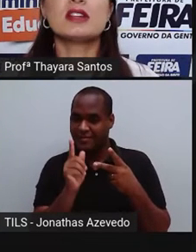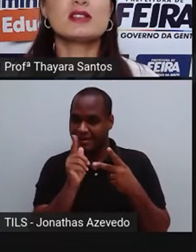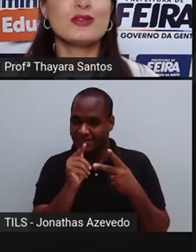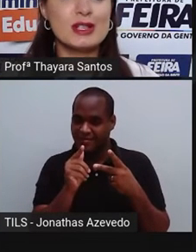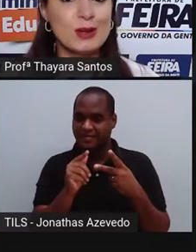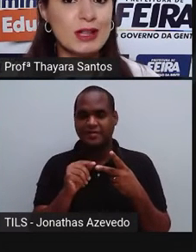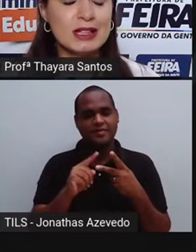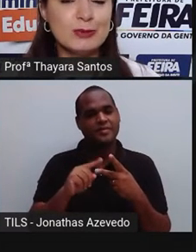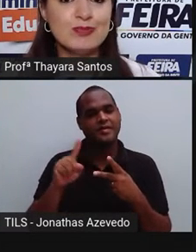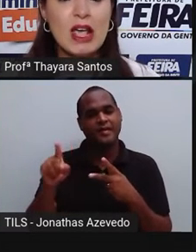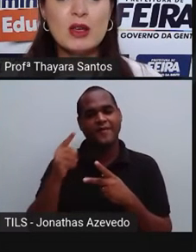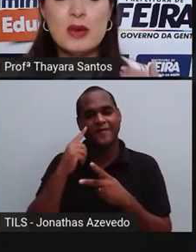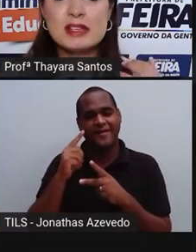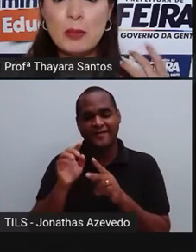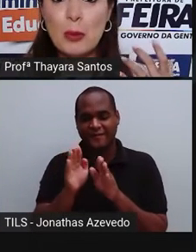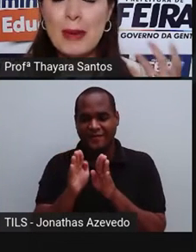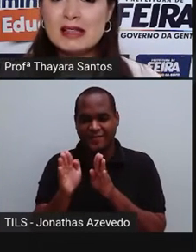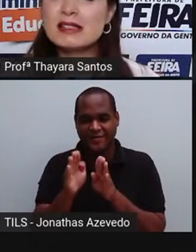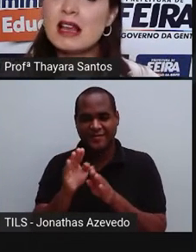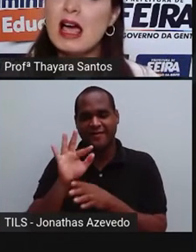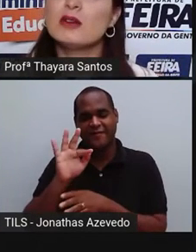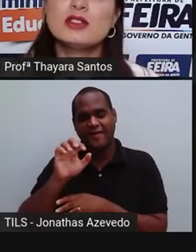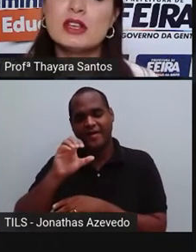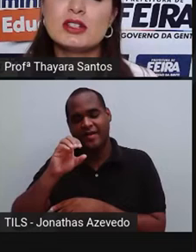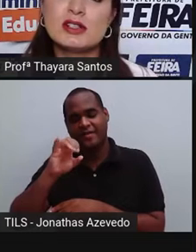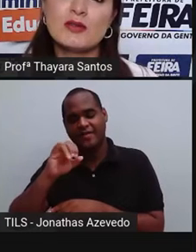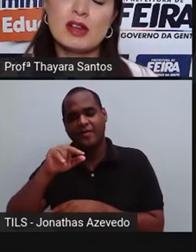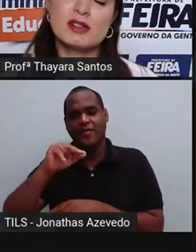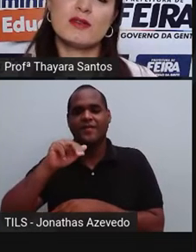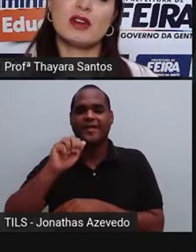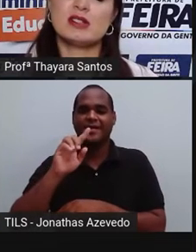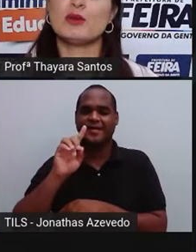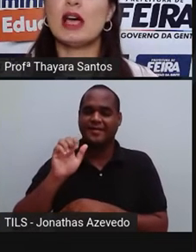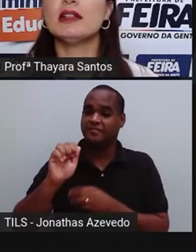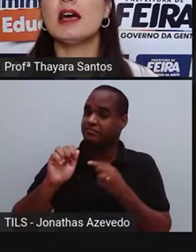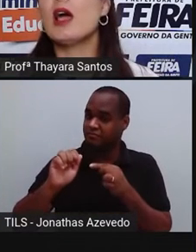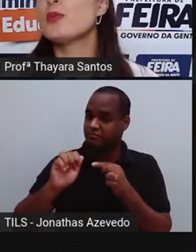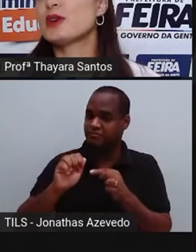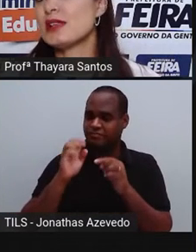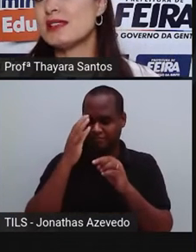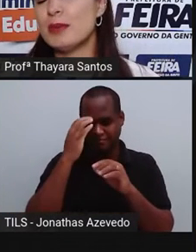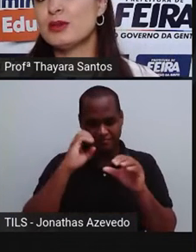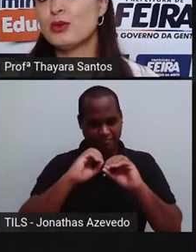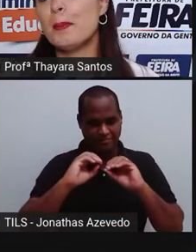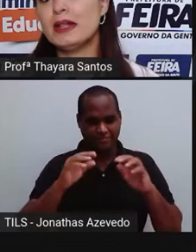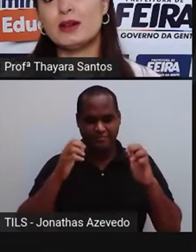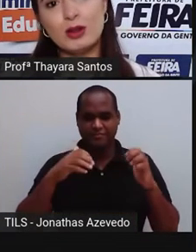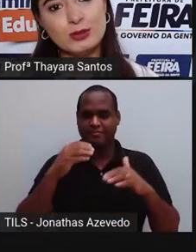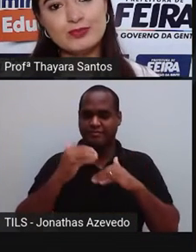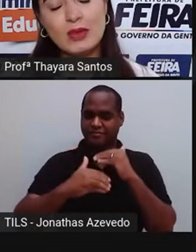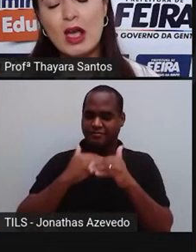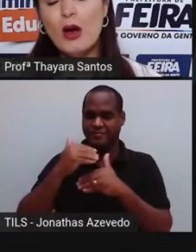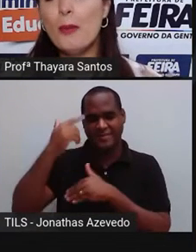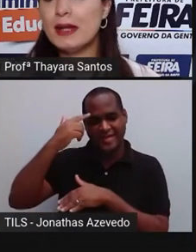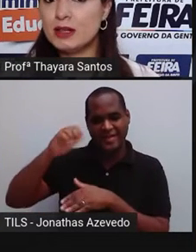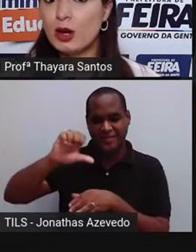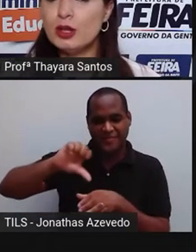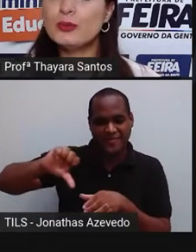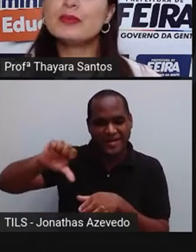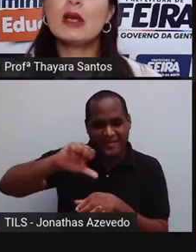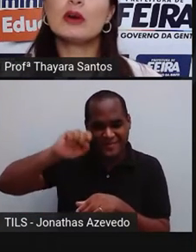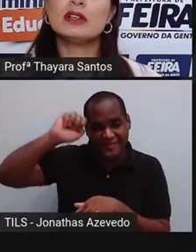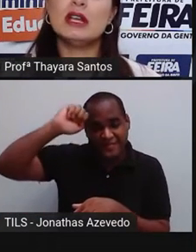é a destilação fracionada. E o exemplo mais claro de destilação fracionada é o processamento do petróleo. O